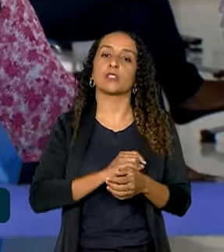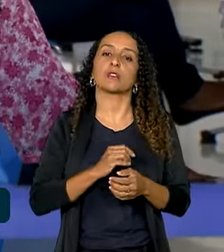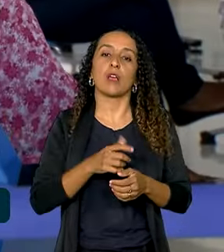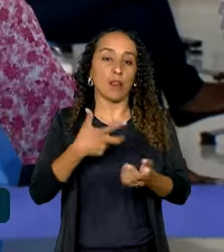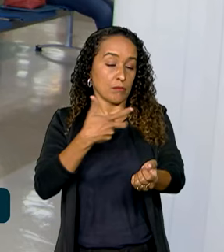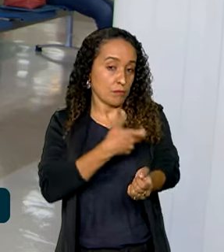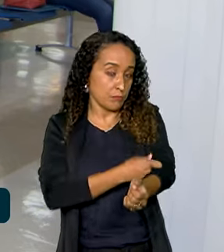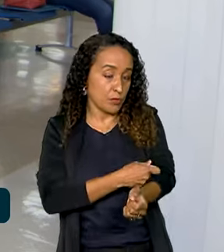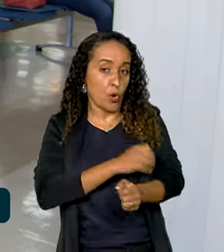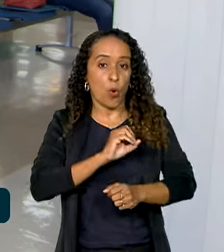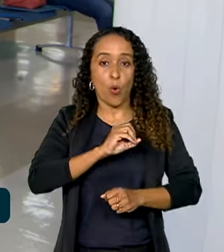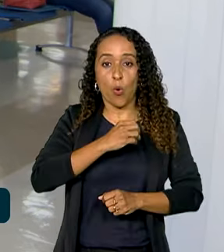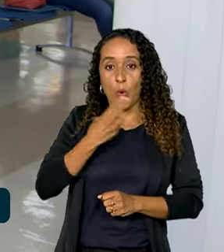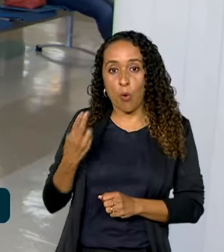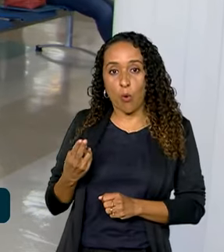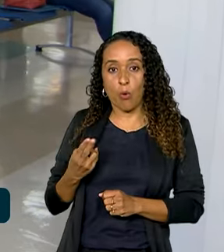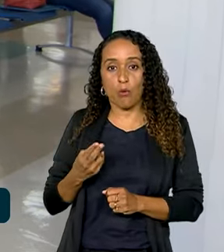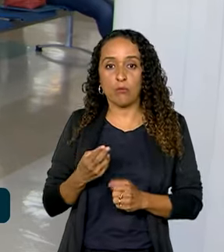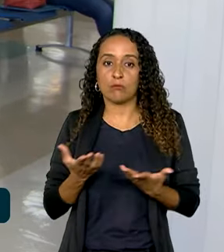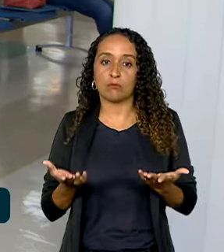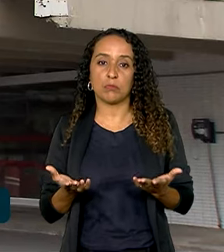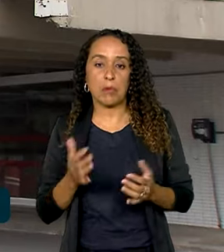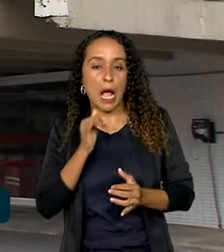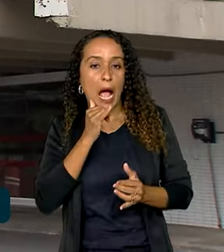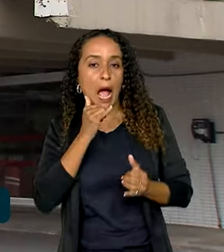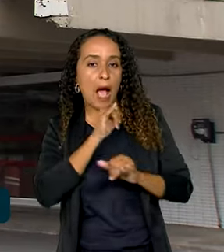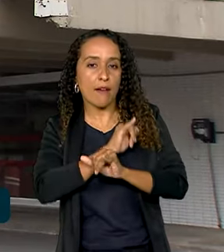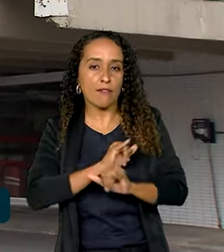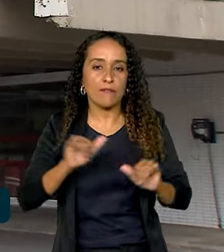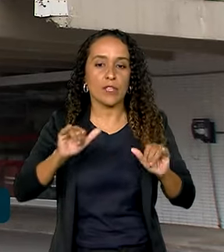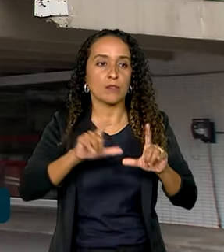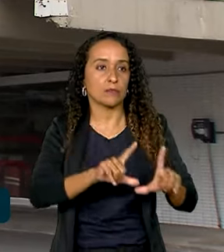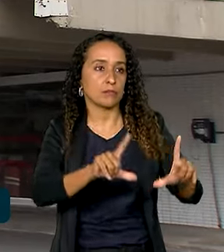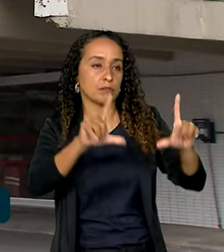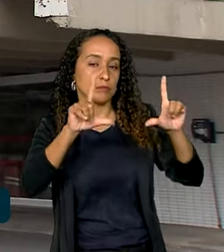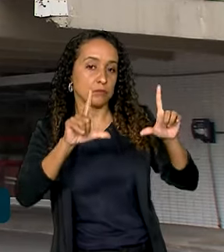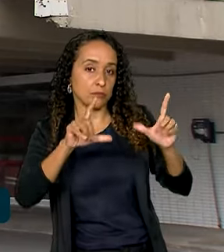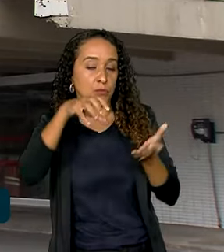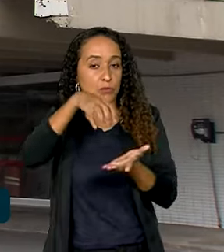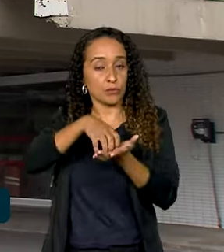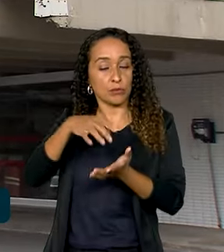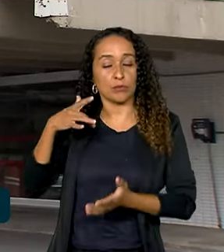sedativos, quanto por meio de avisos fixados nas unidades de saúde.